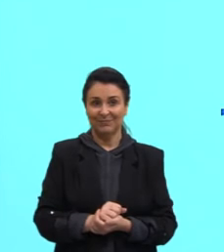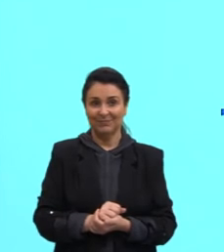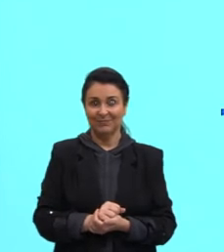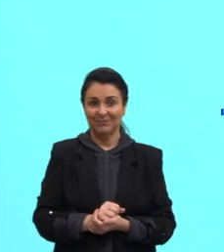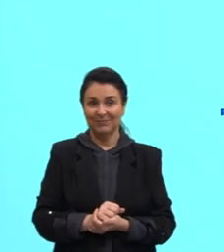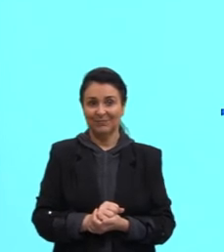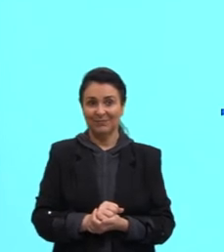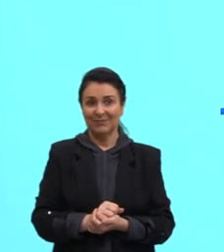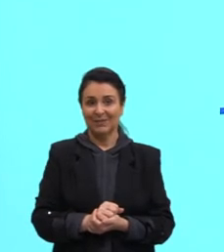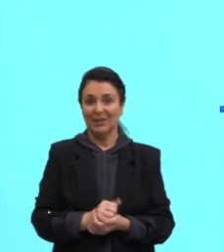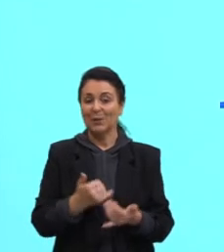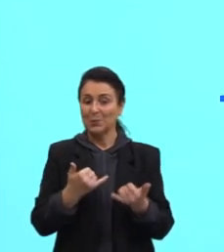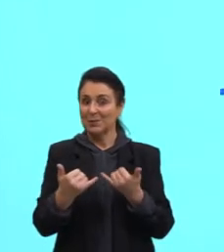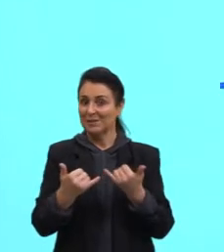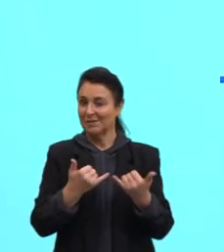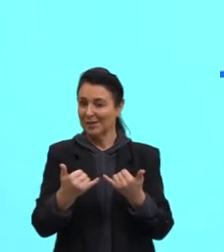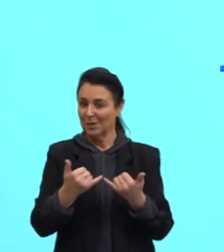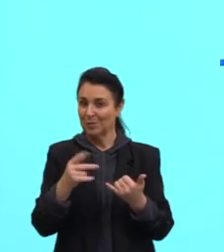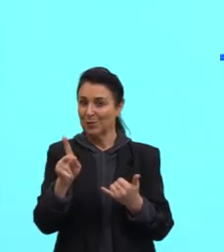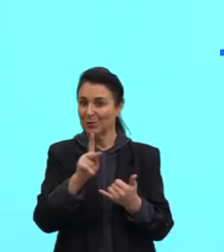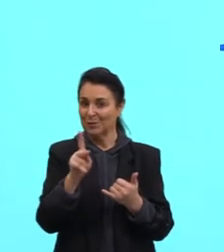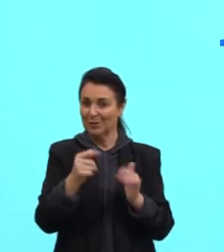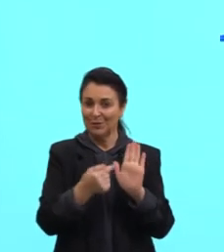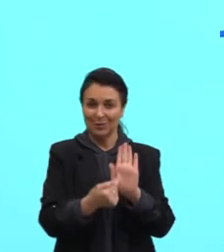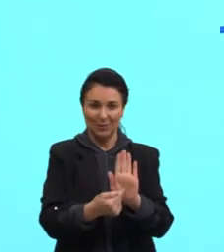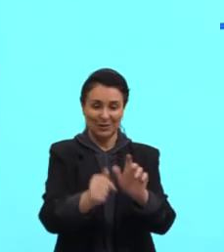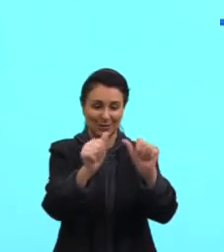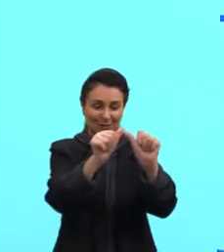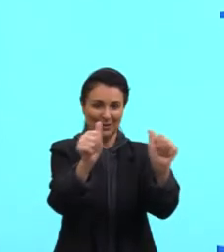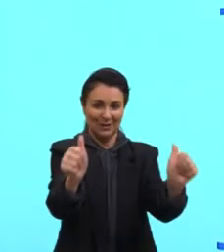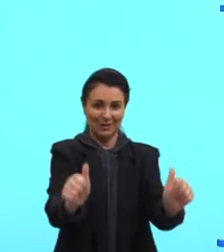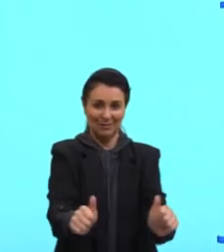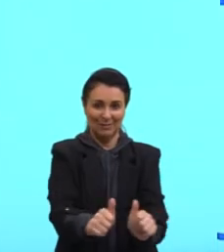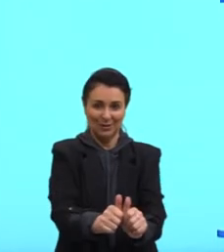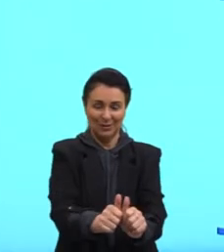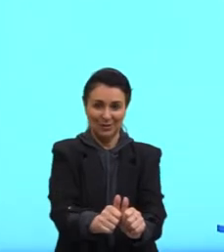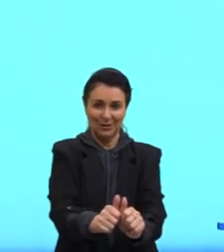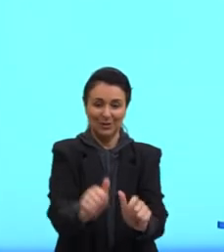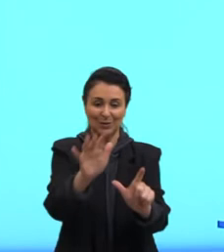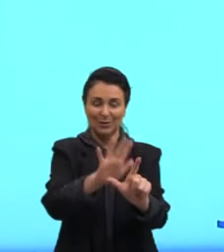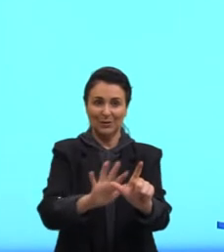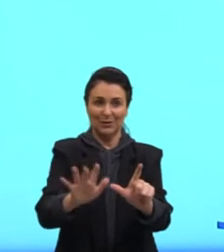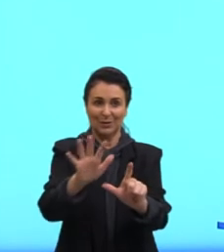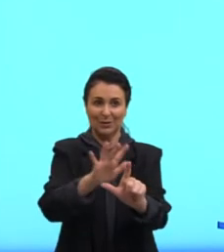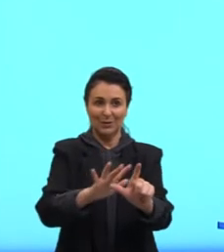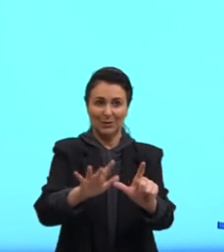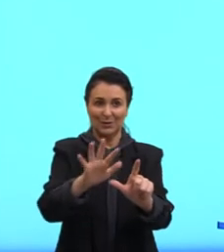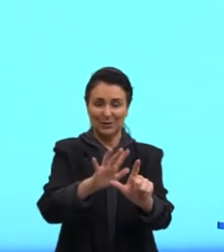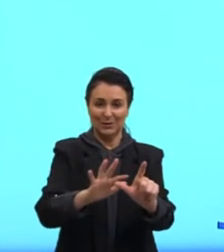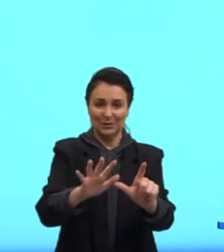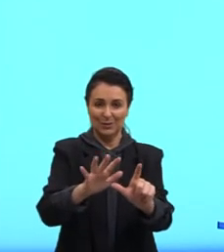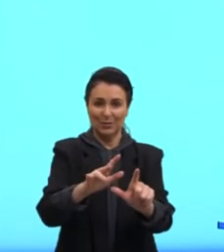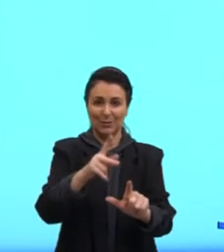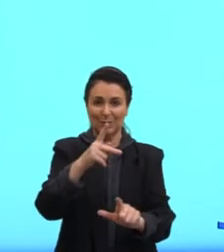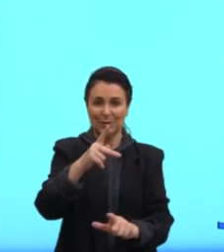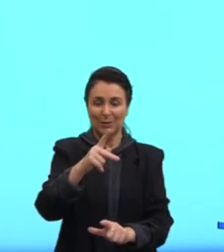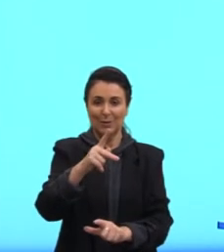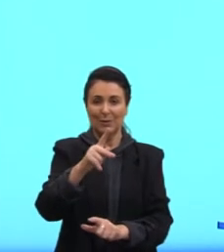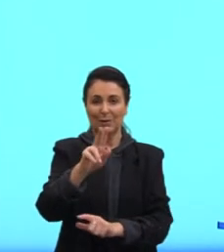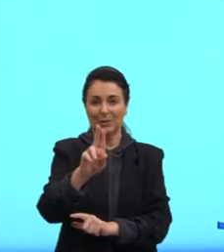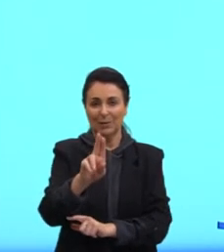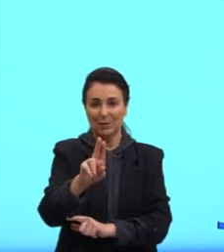Coloquei um exemplo aqui. Machage. Ok? Então, push. P-U